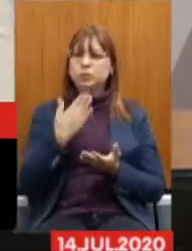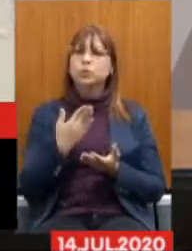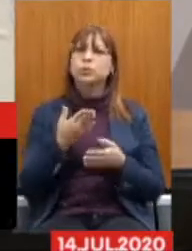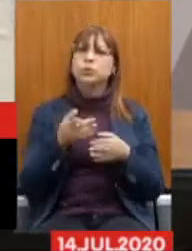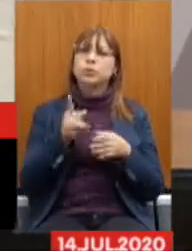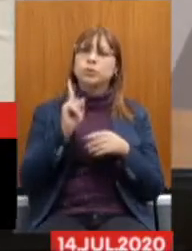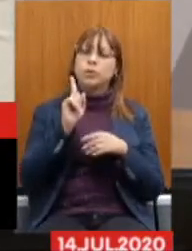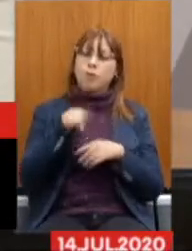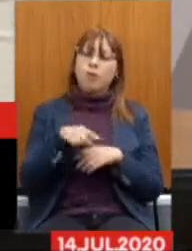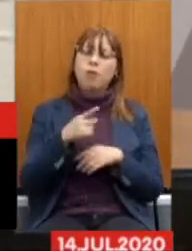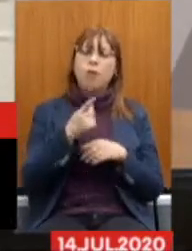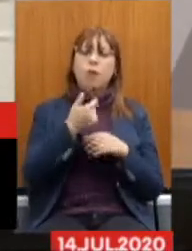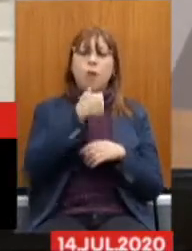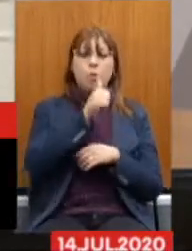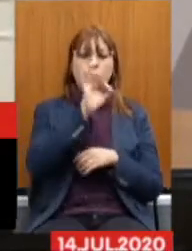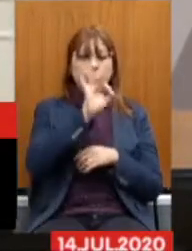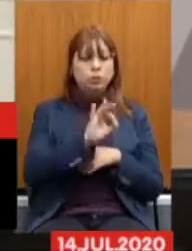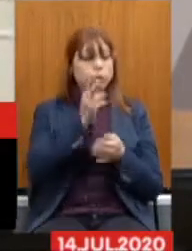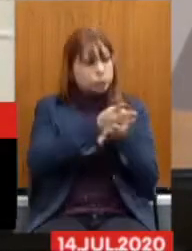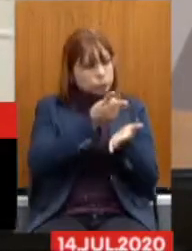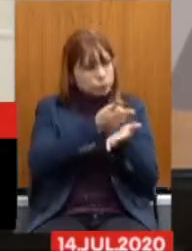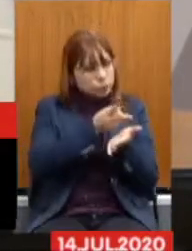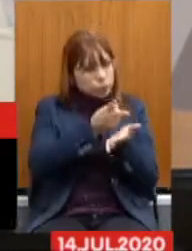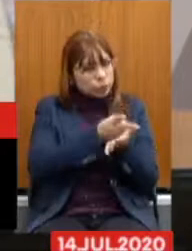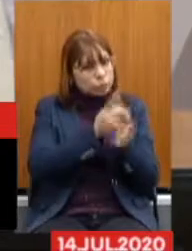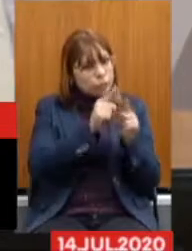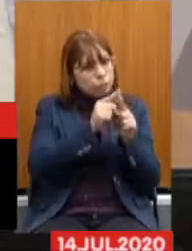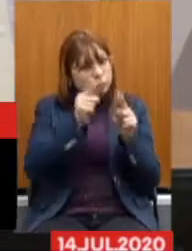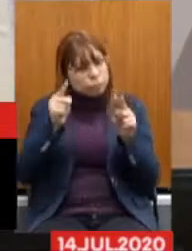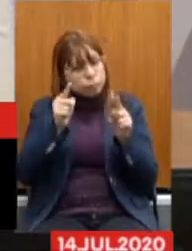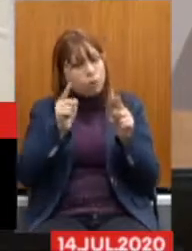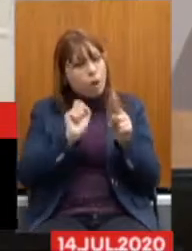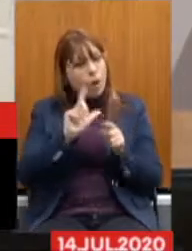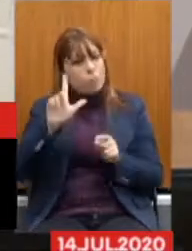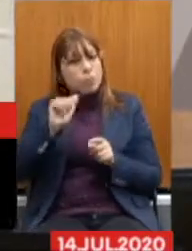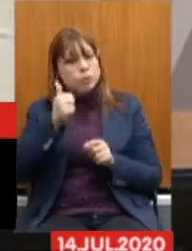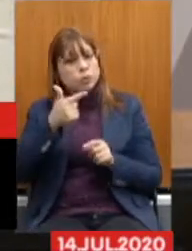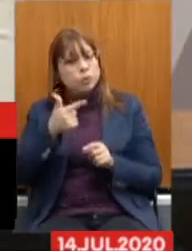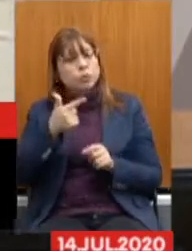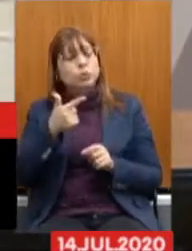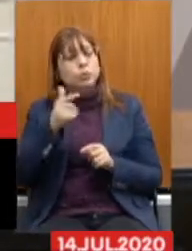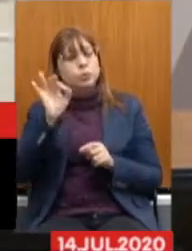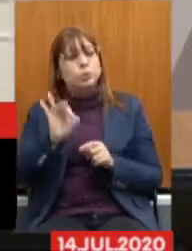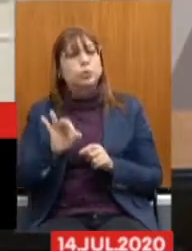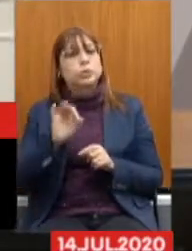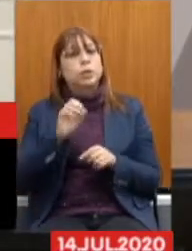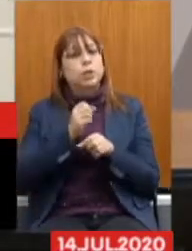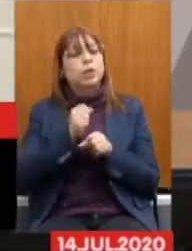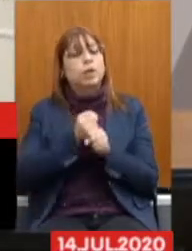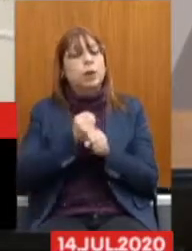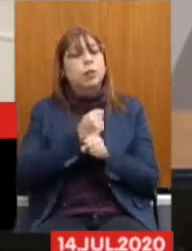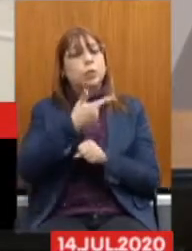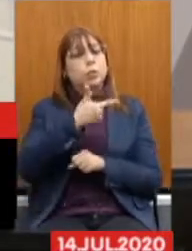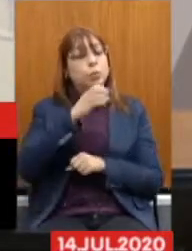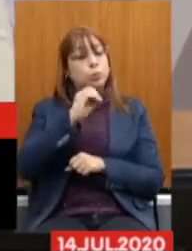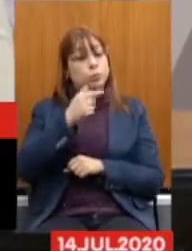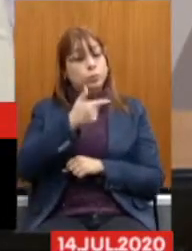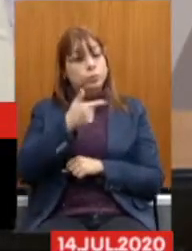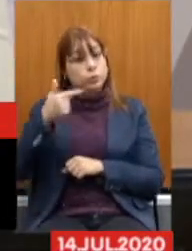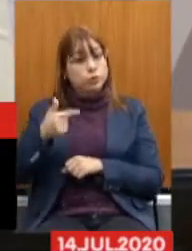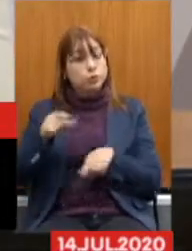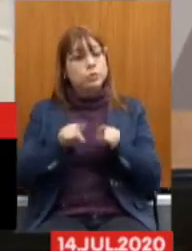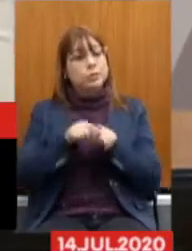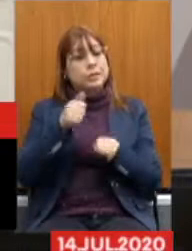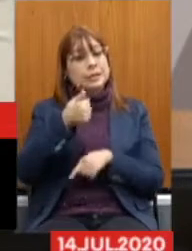Durante o congelamento De salários Que aumente Para 12% Em 1º de janeiro De 2022 Que aumente Para 13